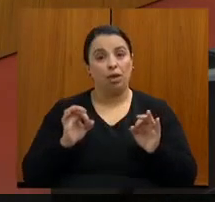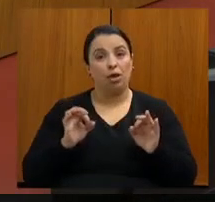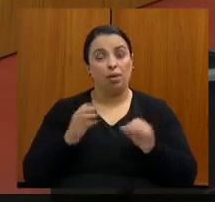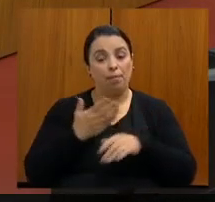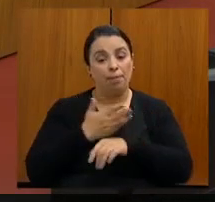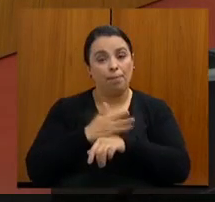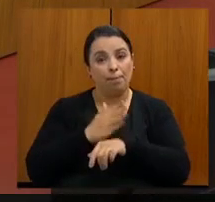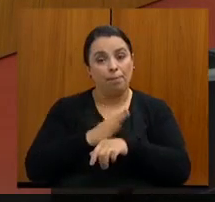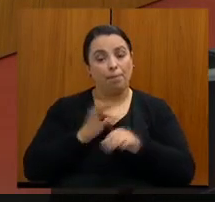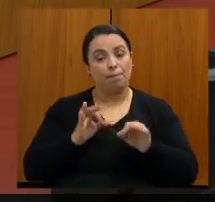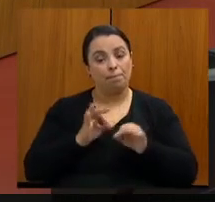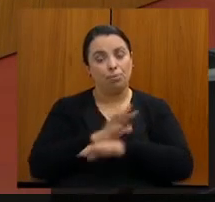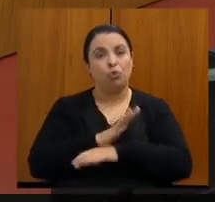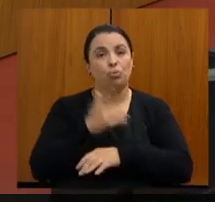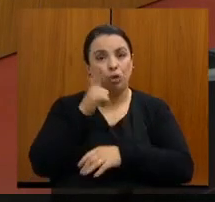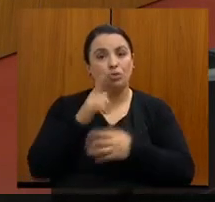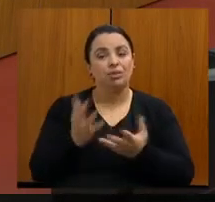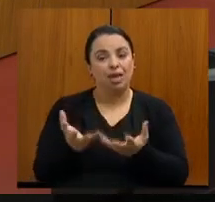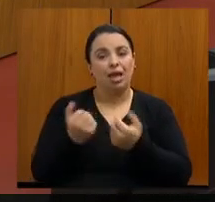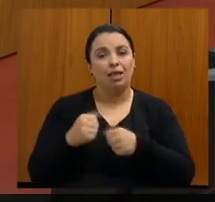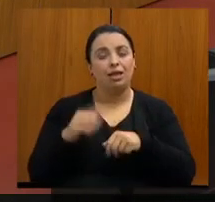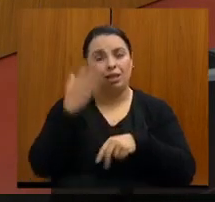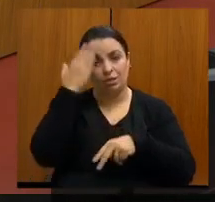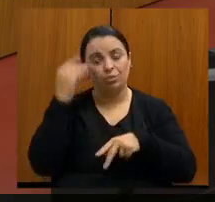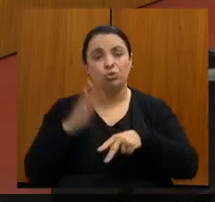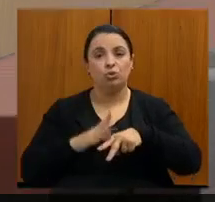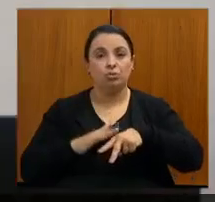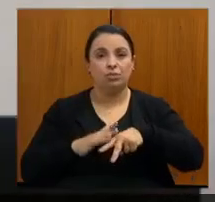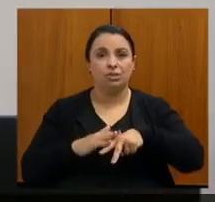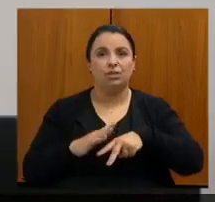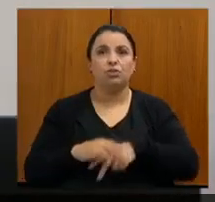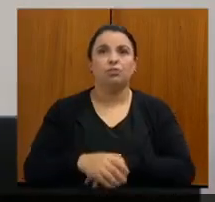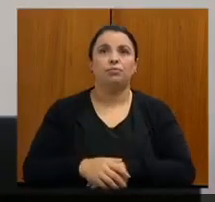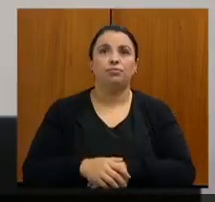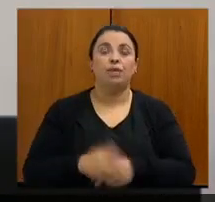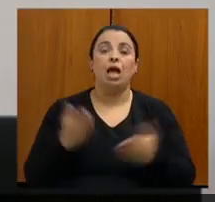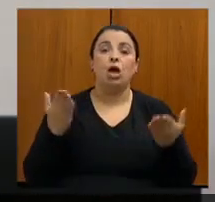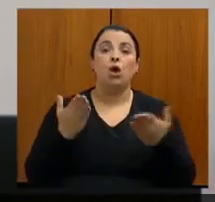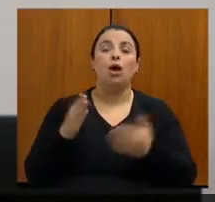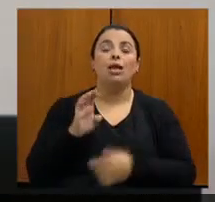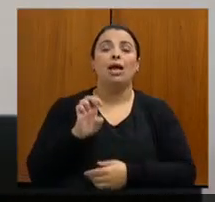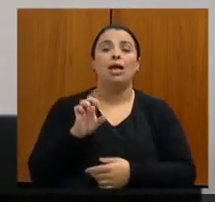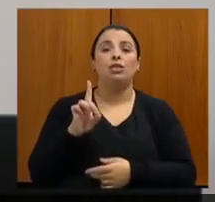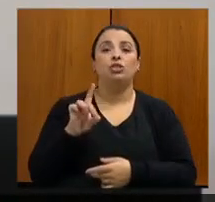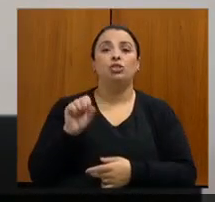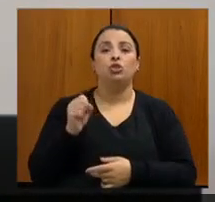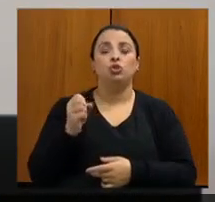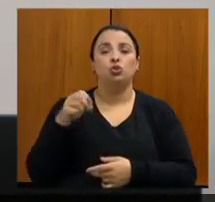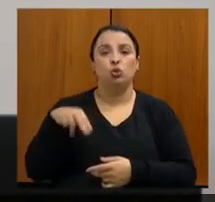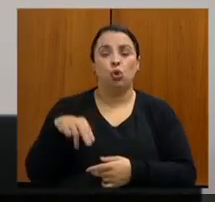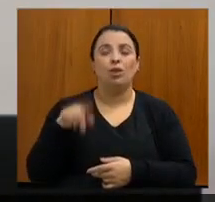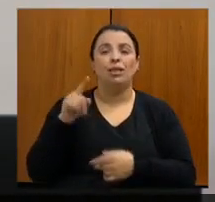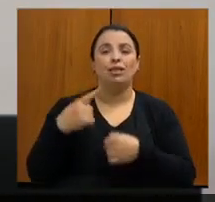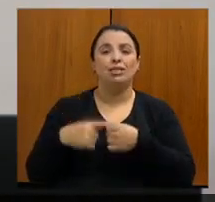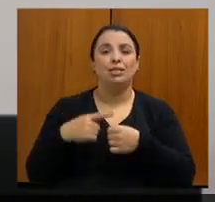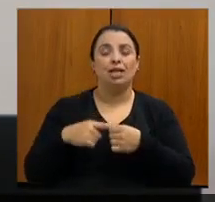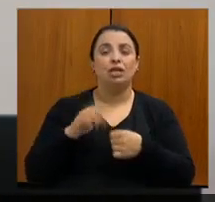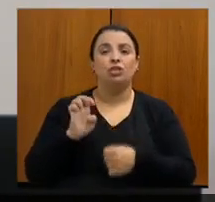Vamos passar agora a palavra ao senhor Edson Alves de Oliveira, secretário municipal de saúde de Engenheiro Caldas,